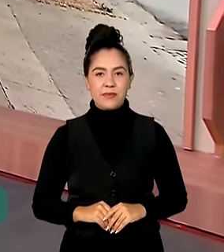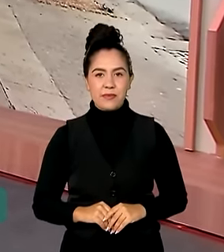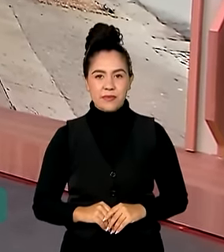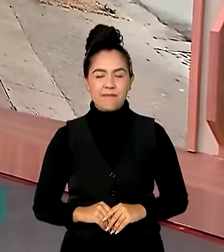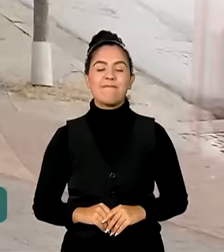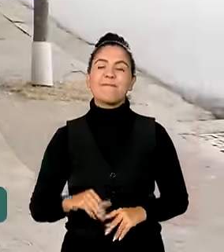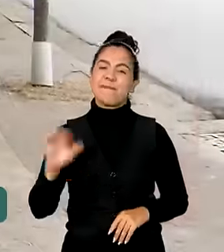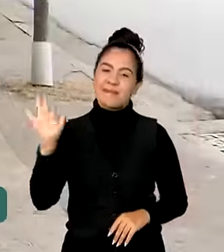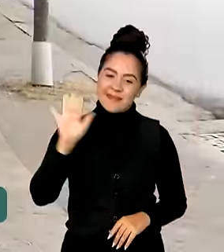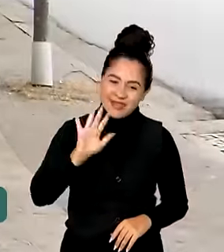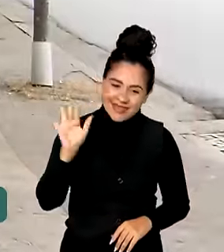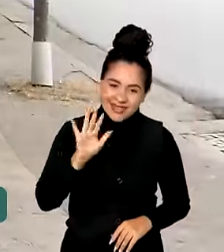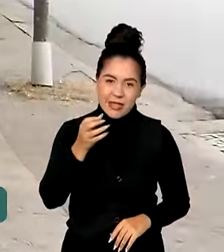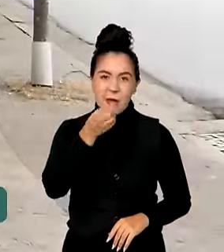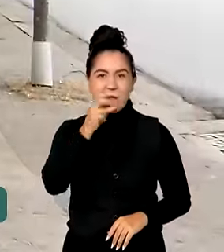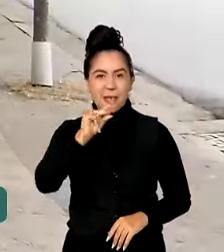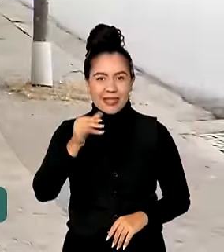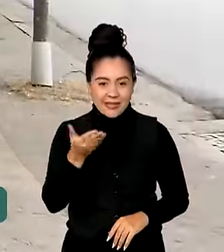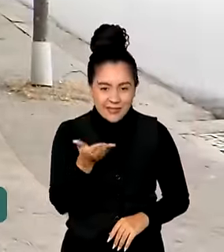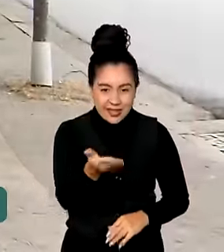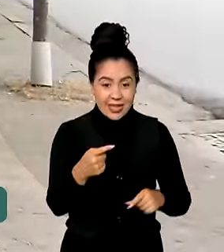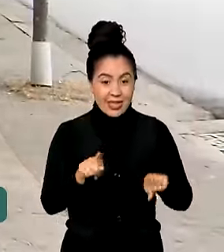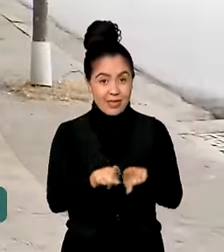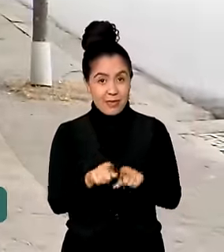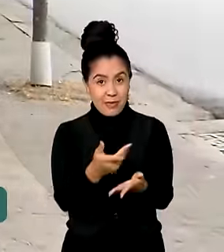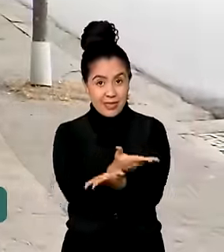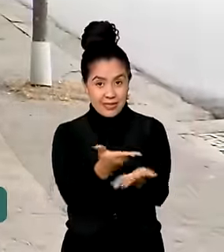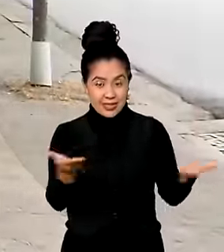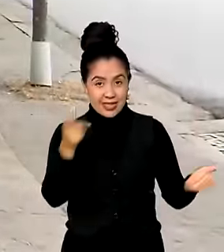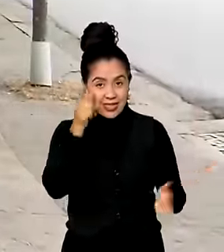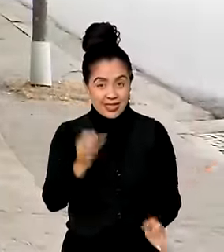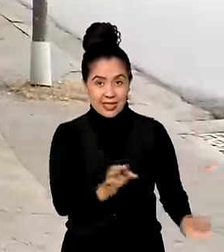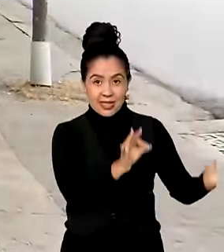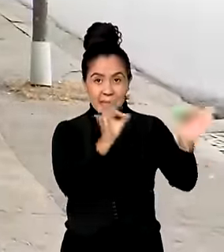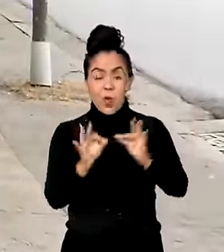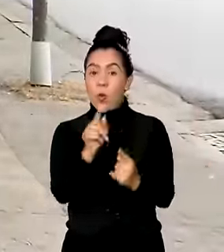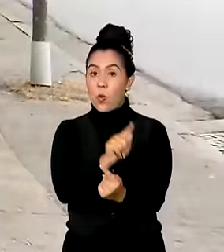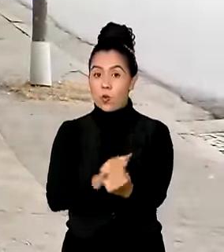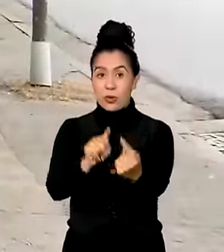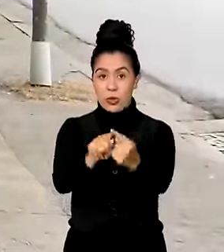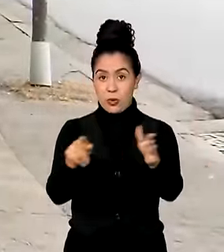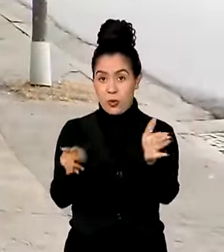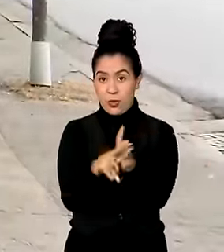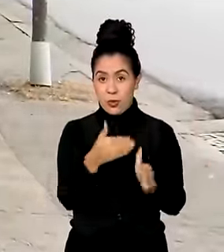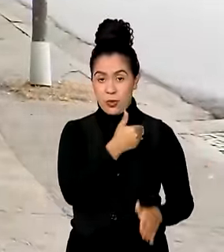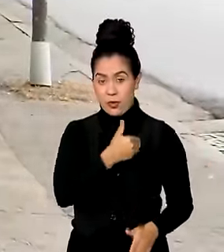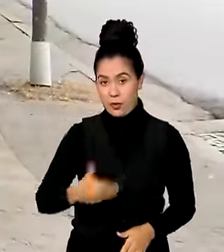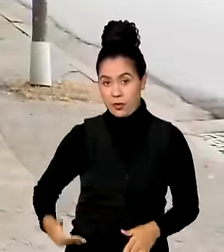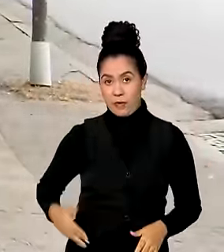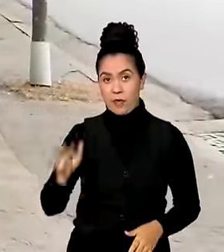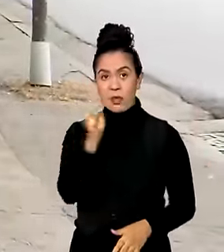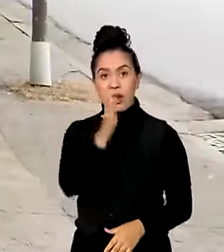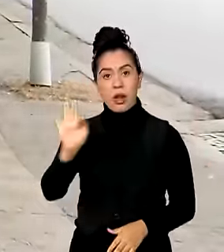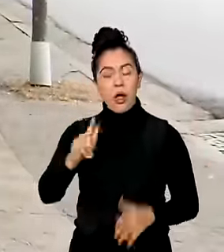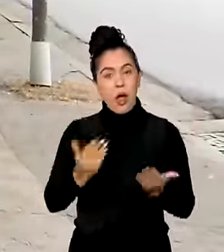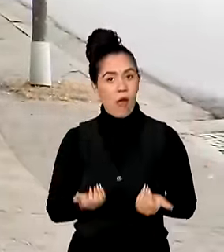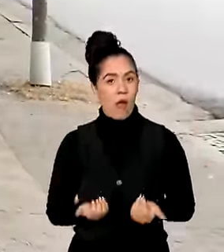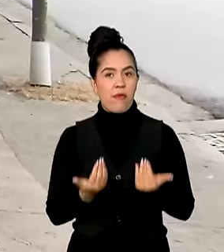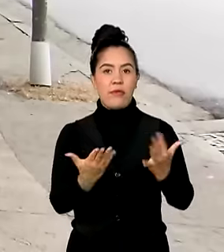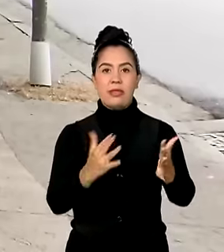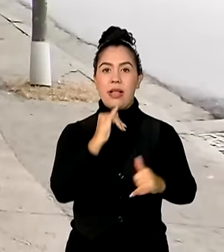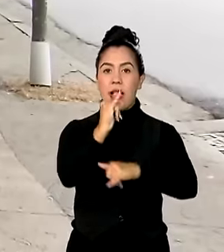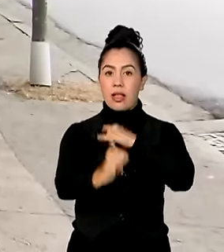Oi, Karine, bom dia para você, bom dia a todos. Olha, o objetivo do governo federal é levar internet